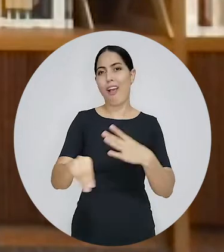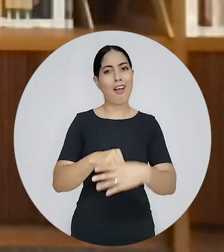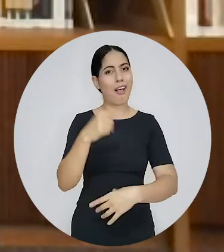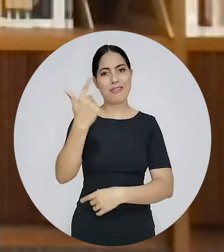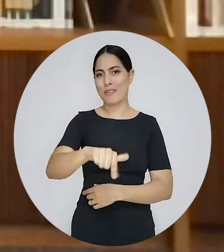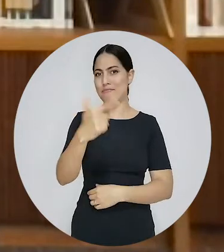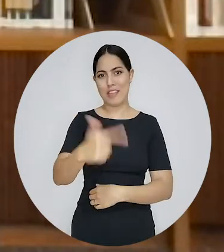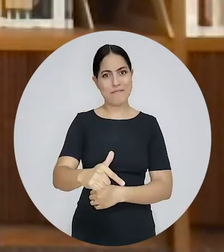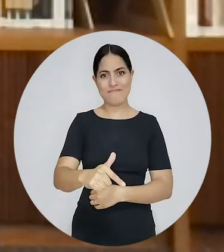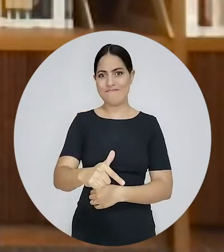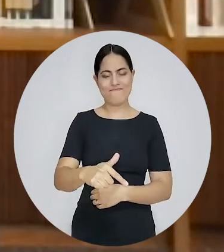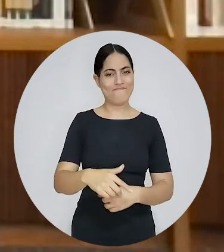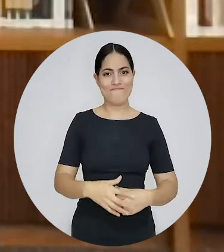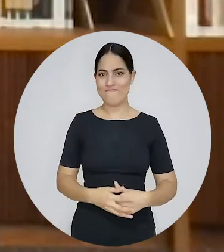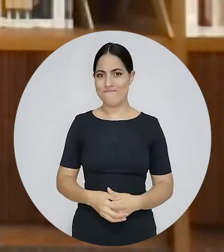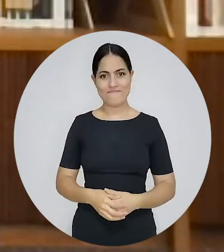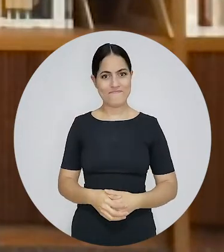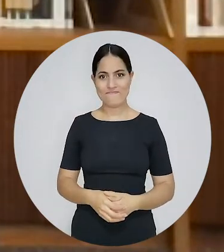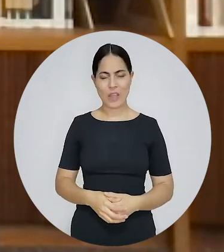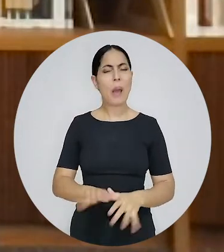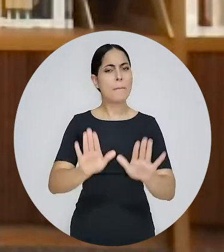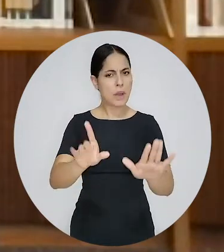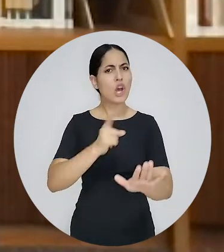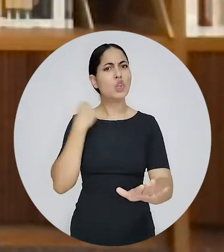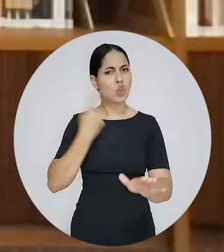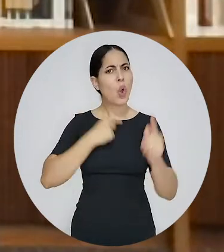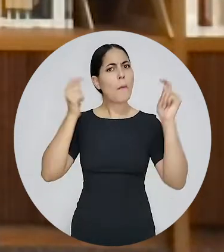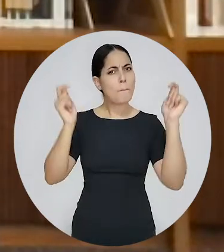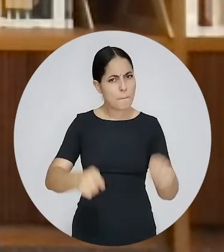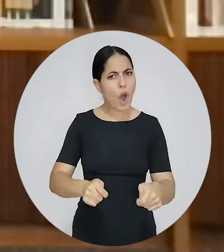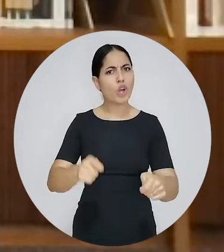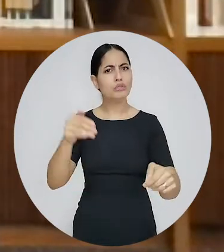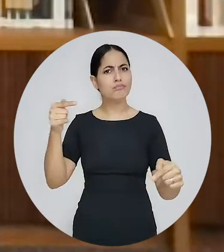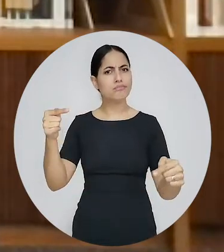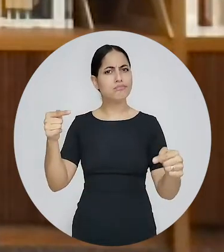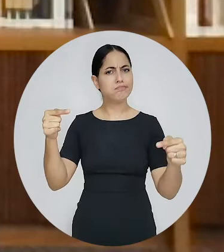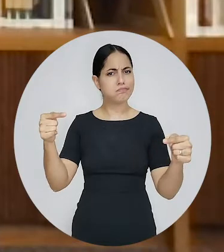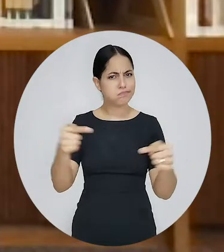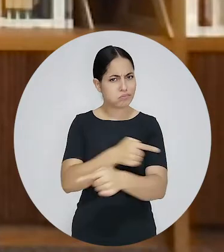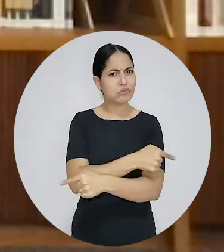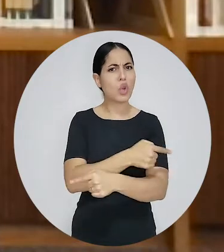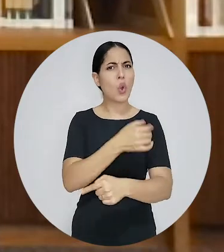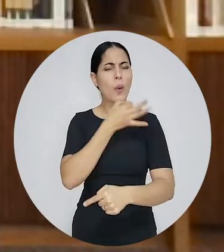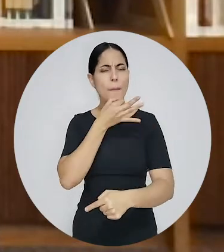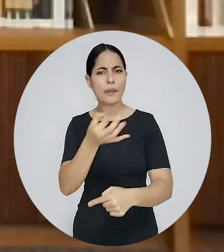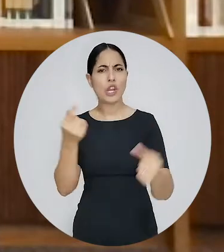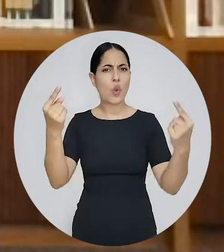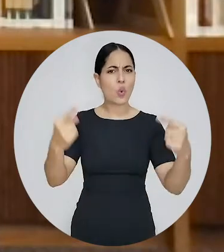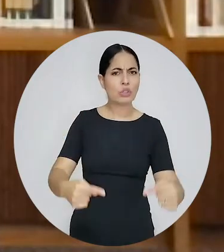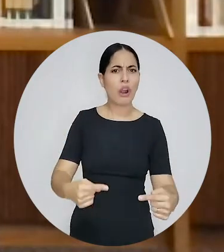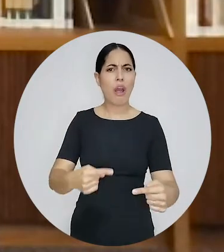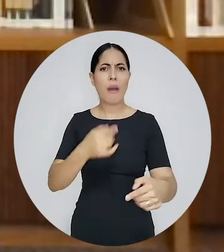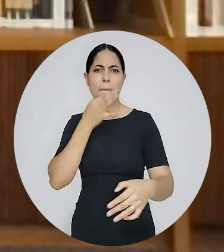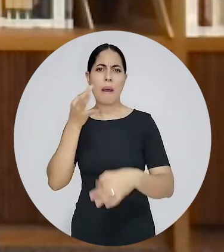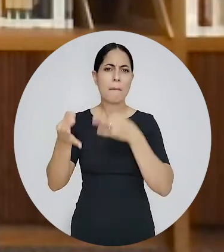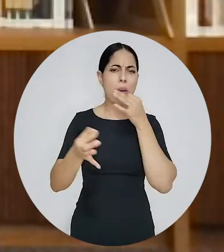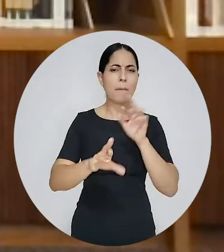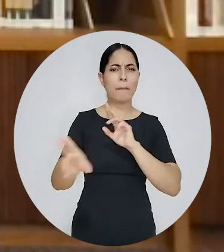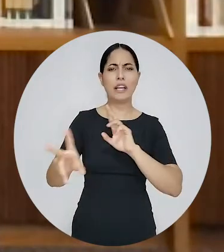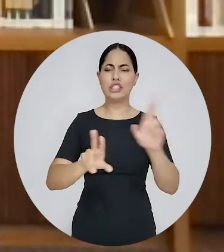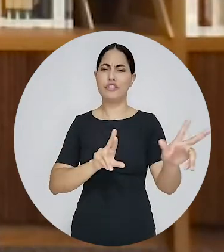do outro. Nós podemos concordar, nós podemos divergir, mas o que caracteriza o mundo